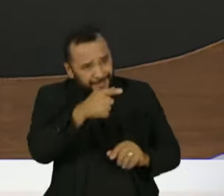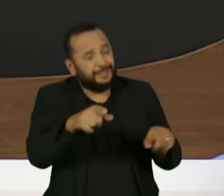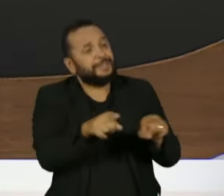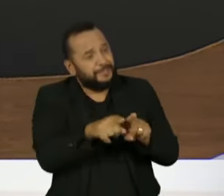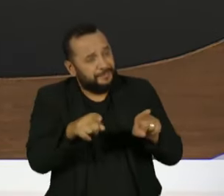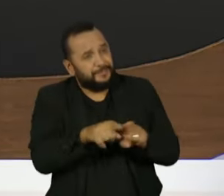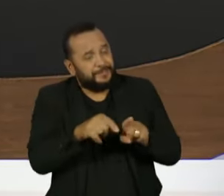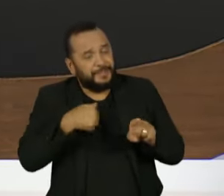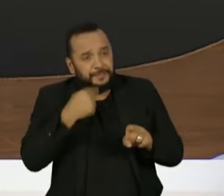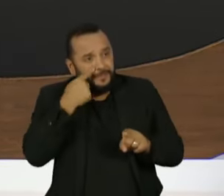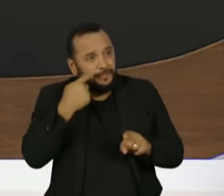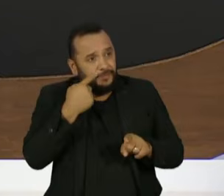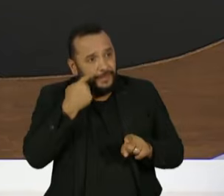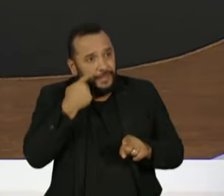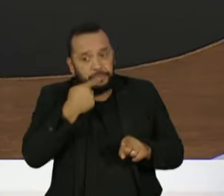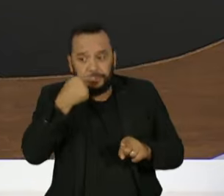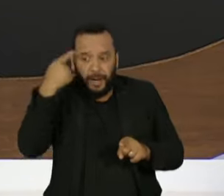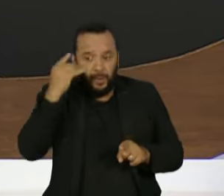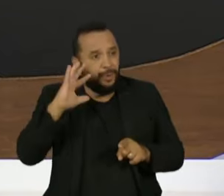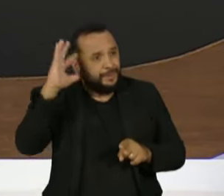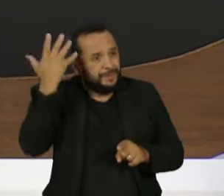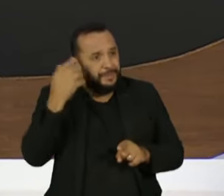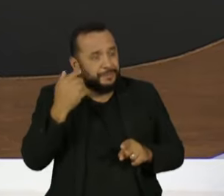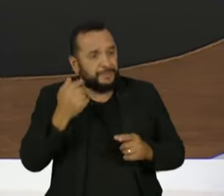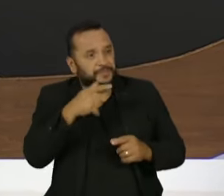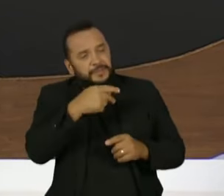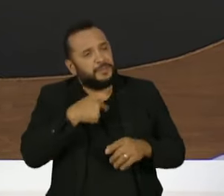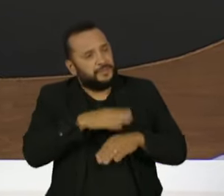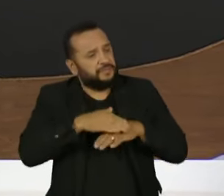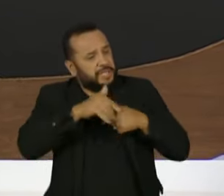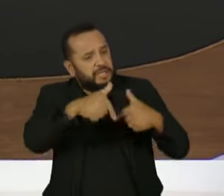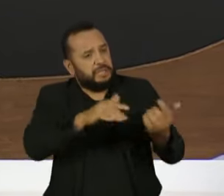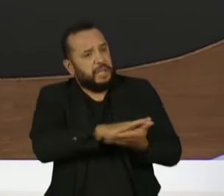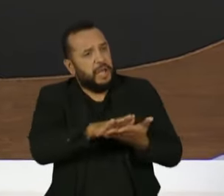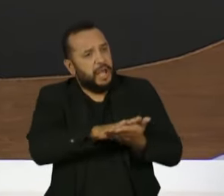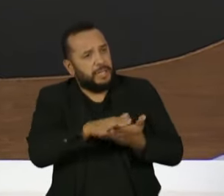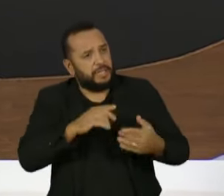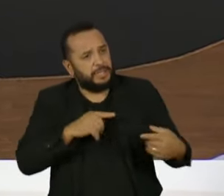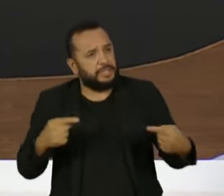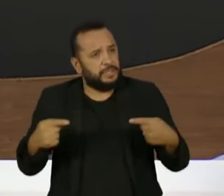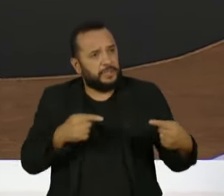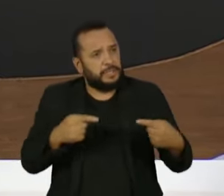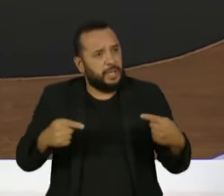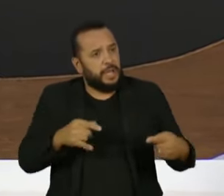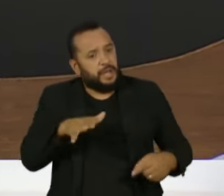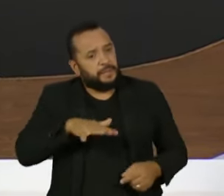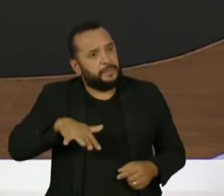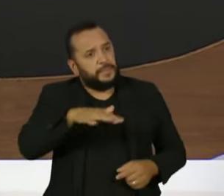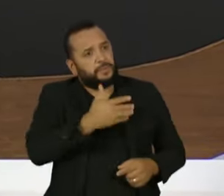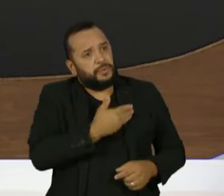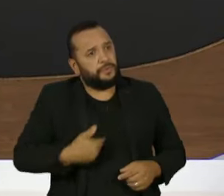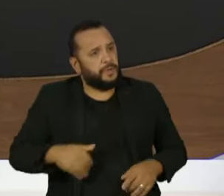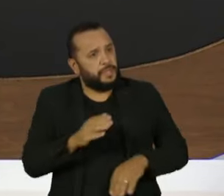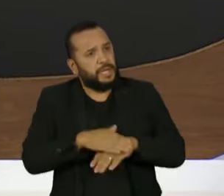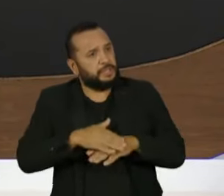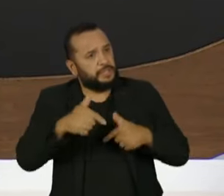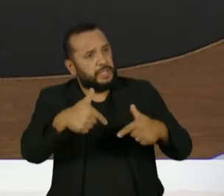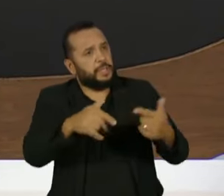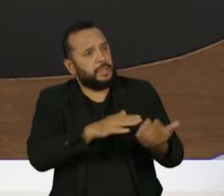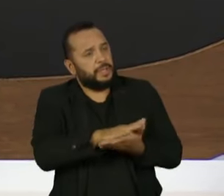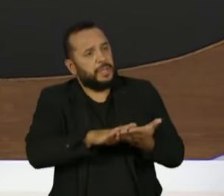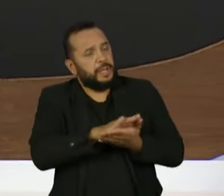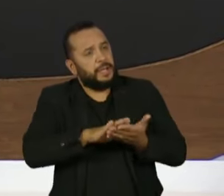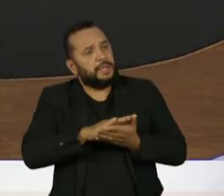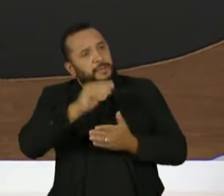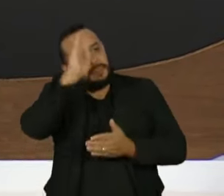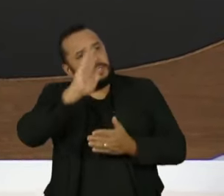acontecer em tempo real. O senhor fala que não foi feito nada para distensionar o ambiente, que o governo não fez nenhum gesto para